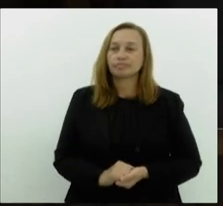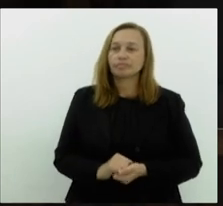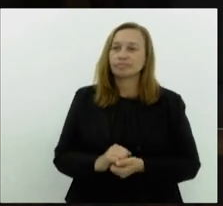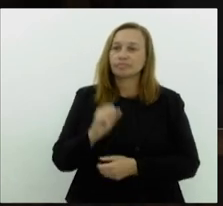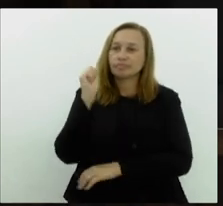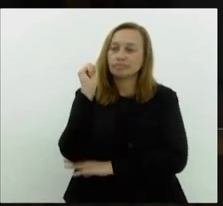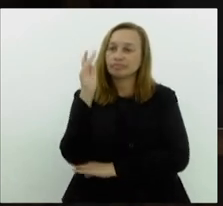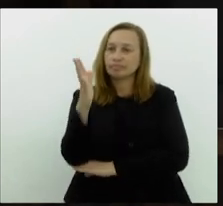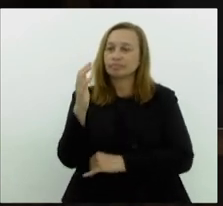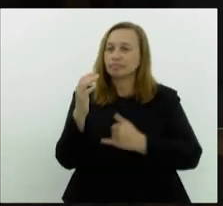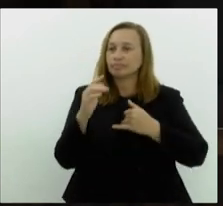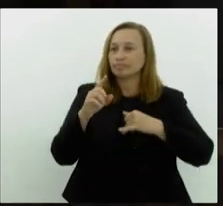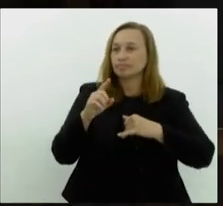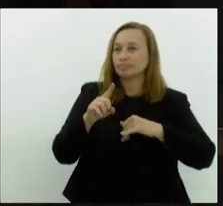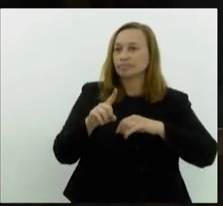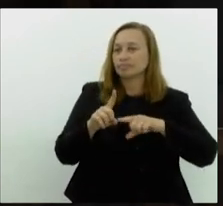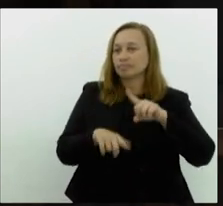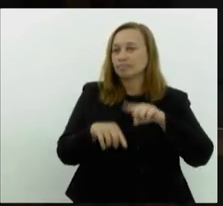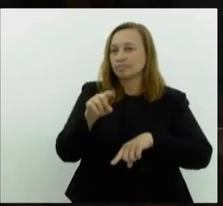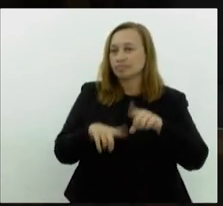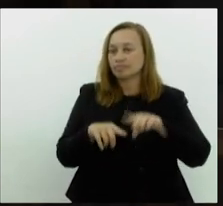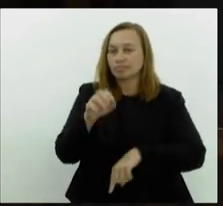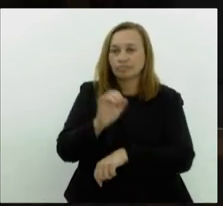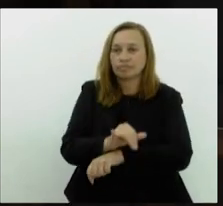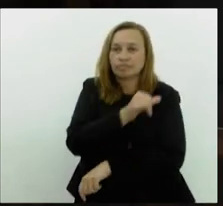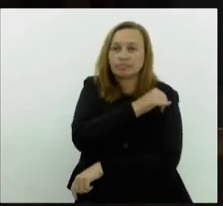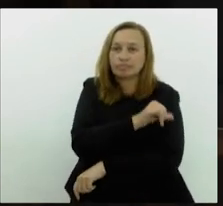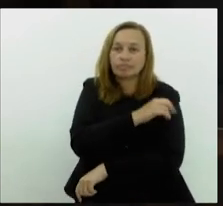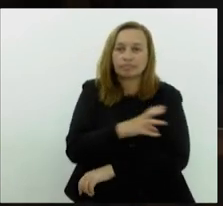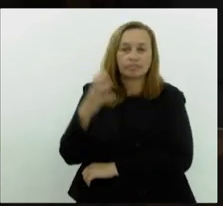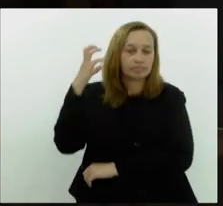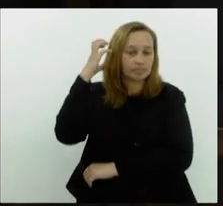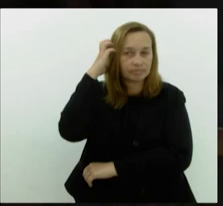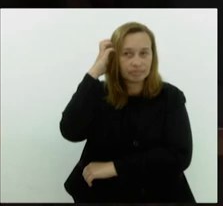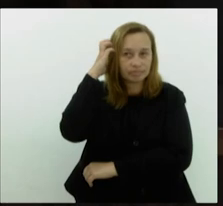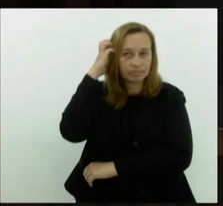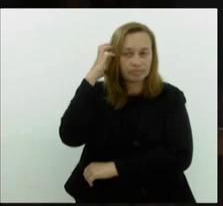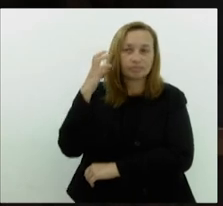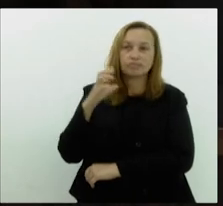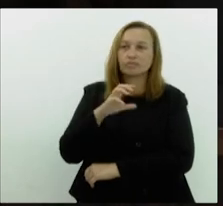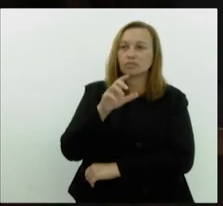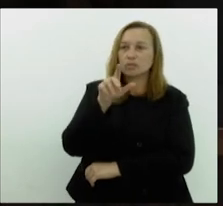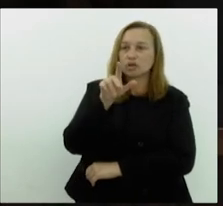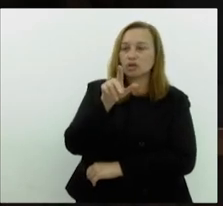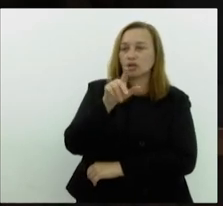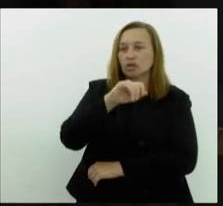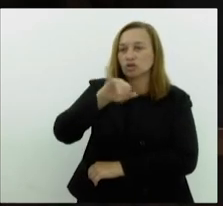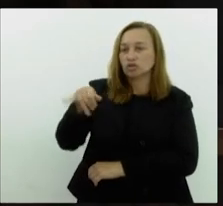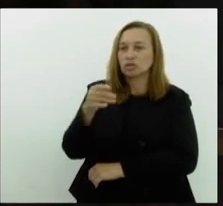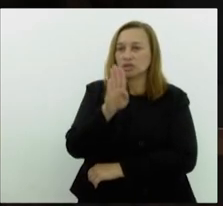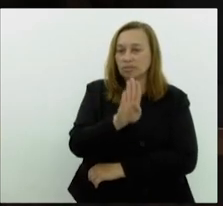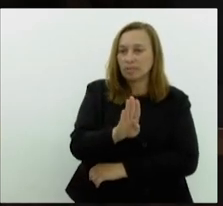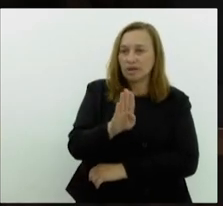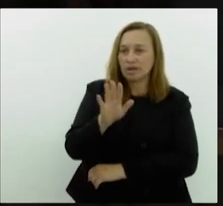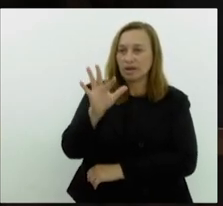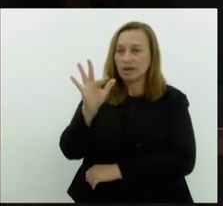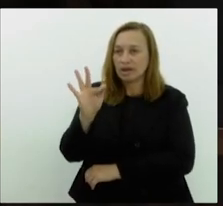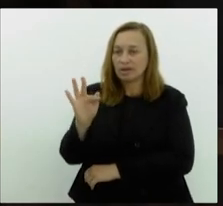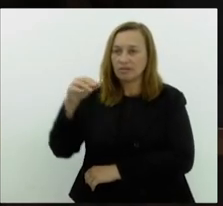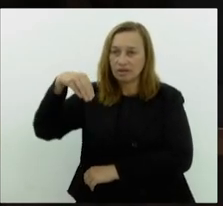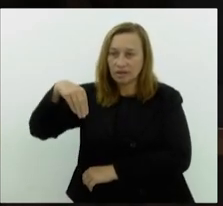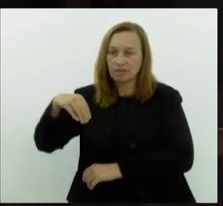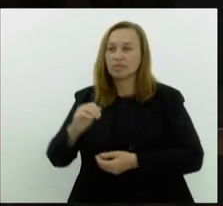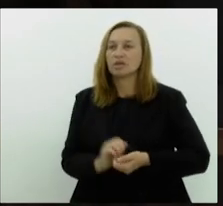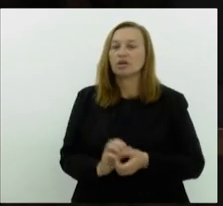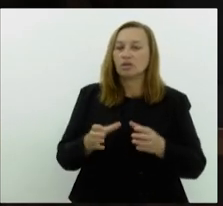imaterial do Estado do Rio de Janeiro, a rádio JBFM. Parecer das